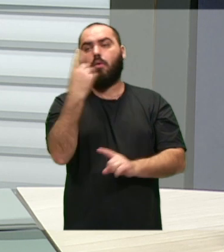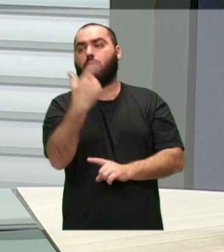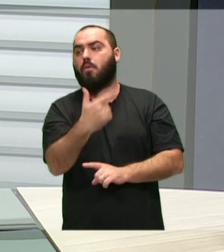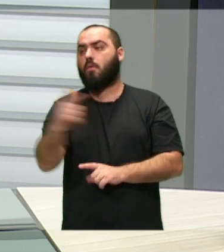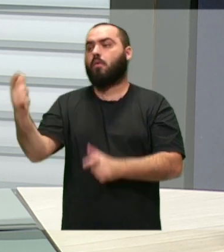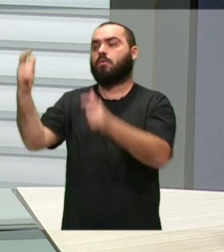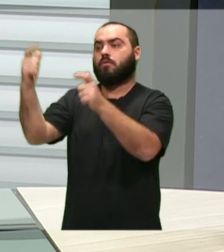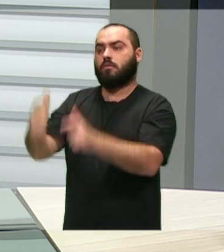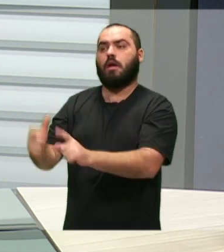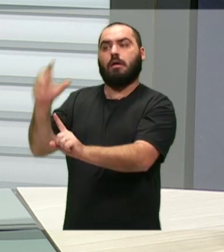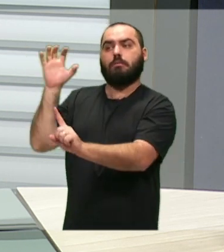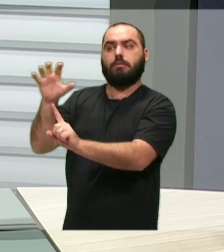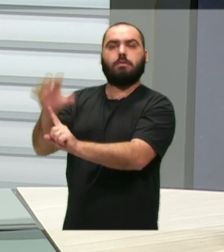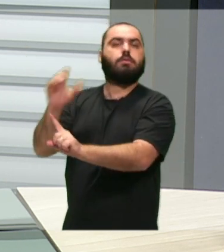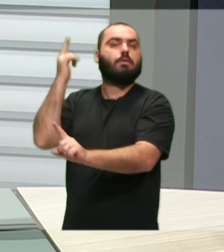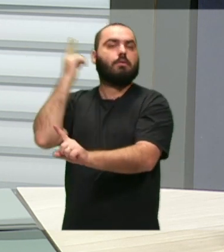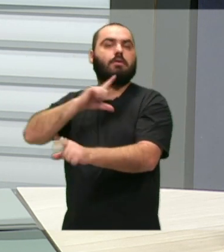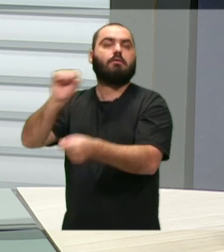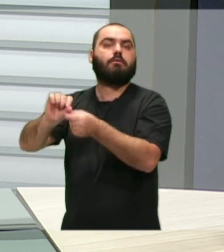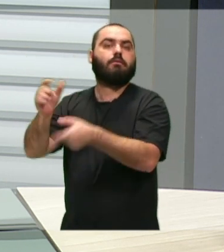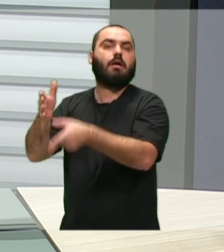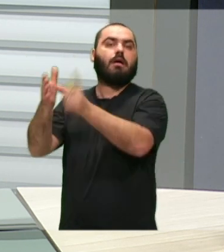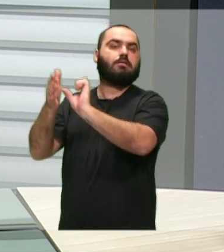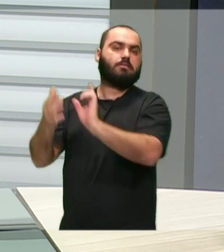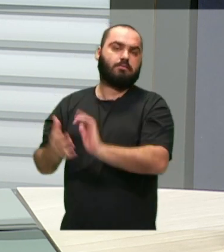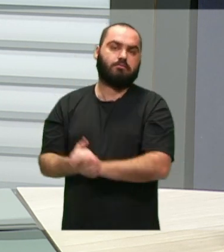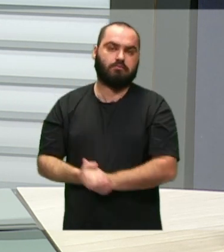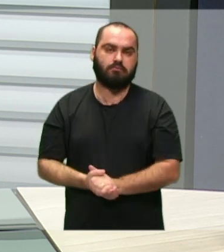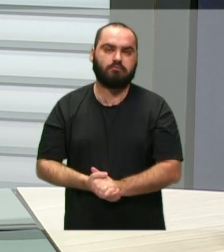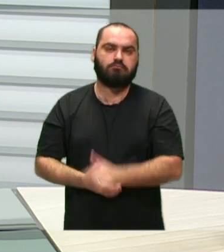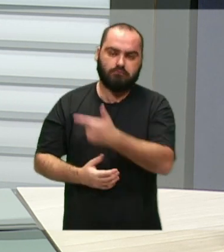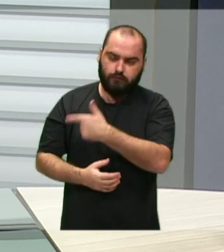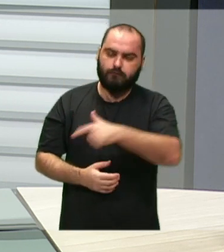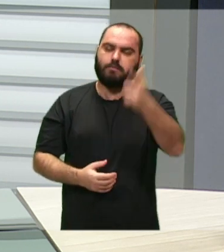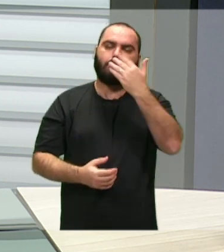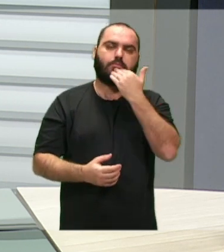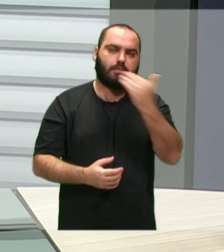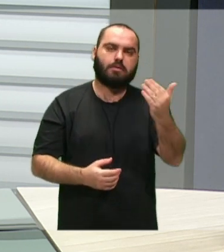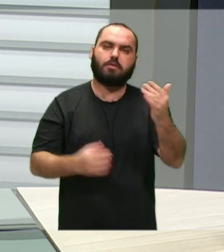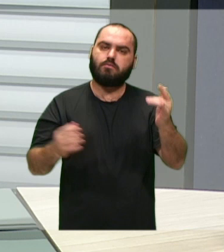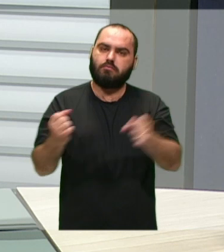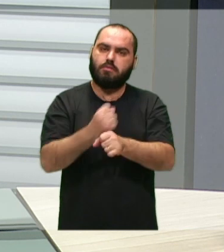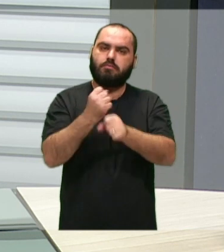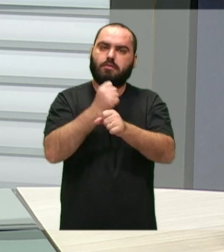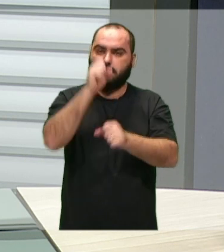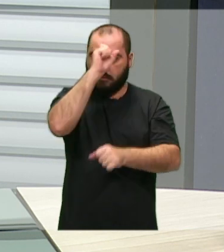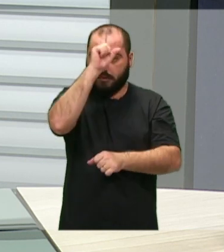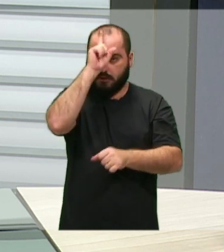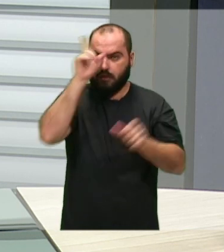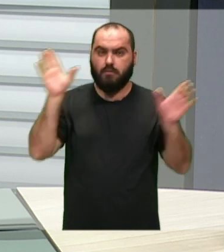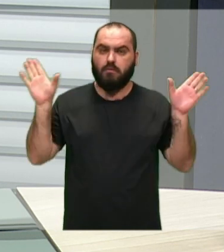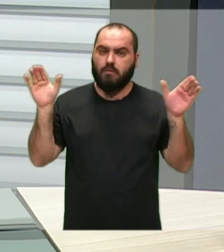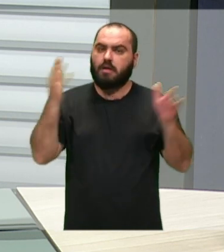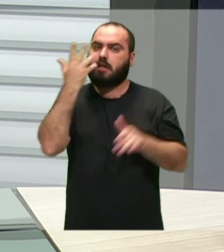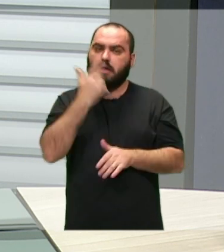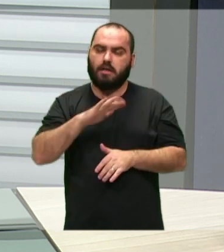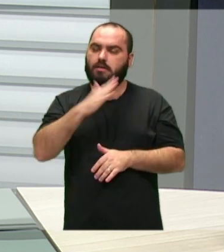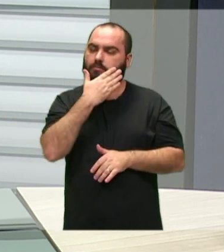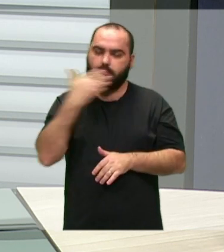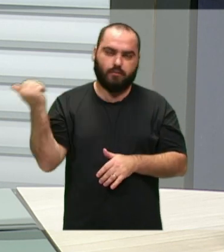locais vão pressionar, vão cobrar e vão realizar. Então, vamos brigar e vamos construir o nosso hospital infantil aqui, sem dúvida. Só para uma experiência,